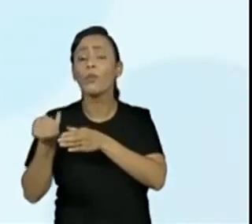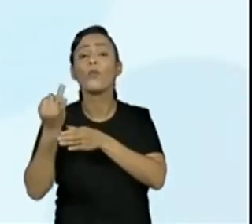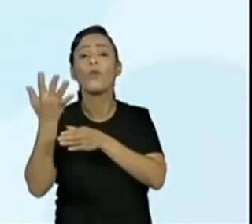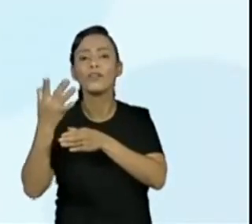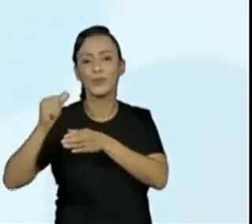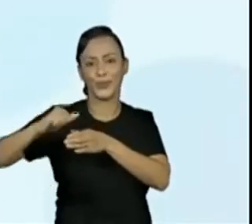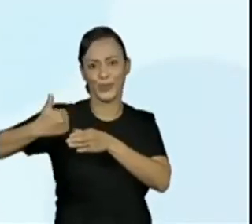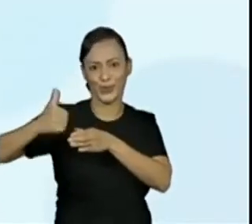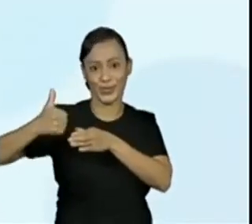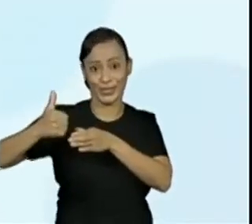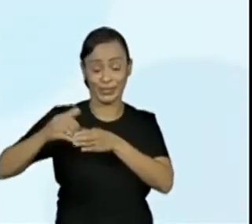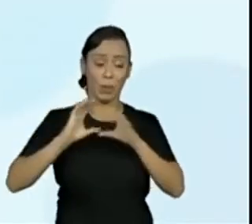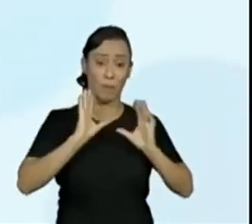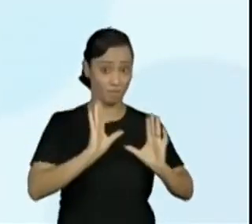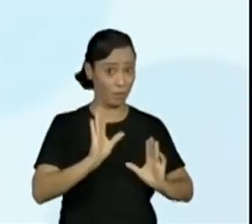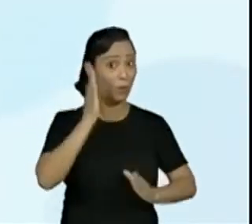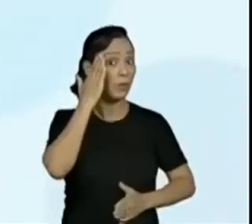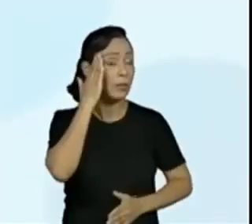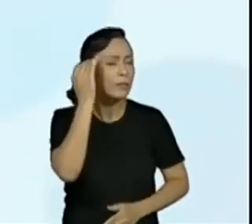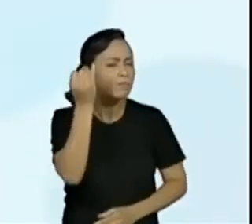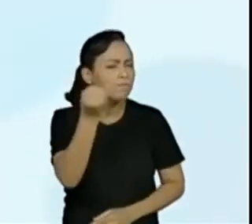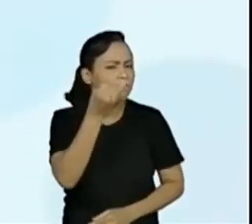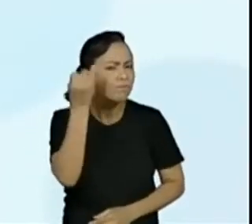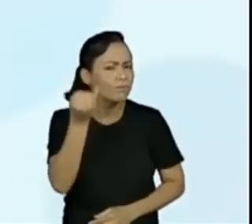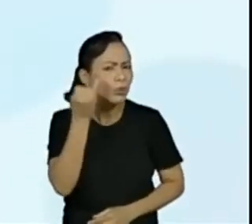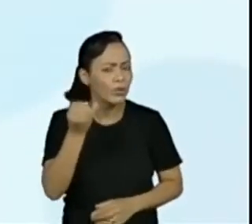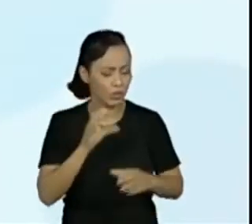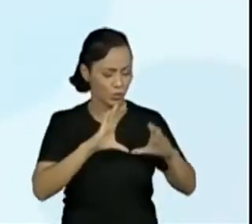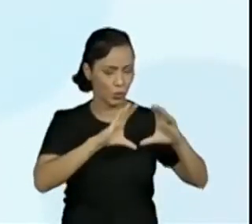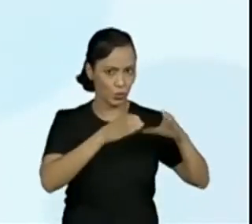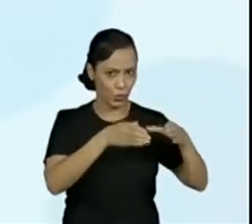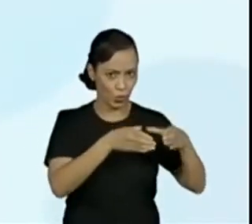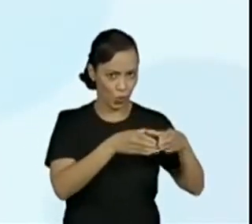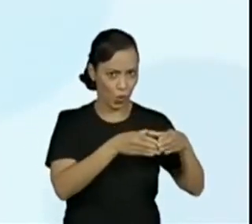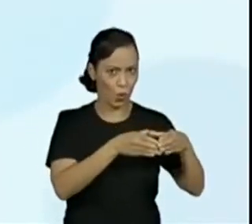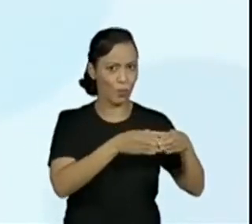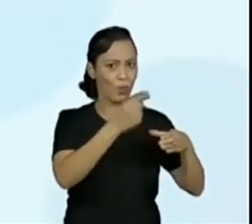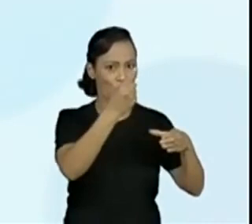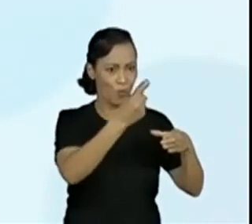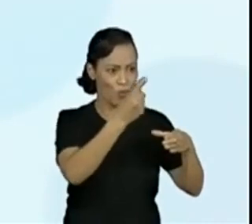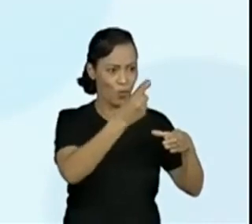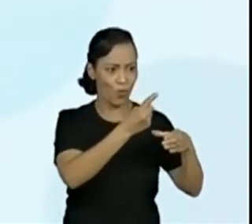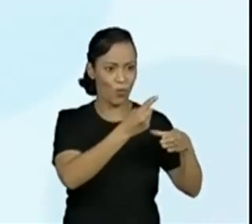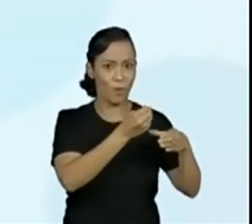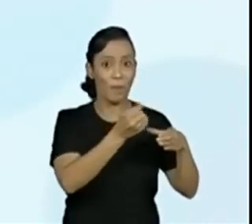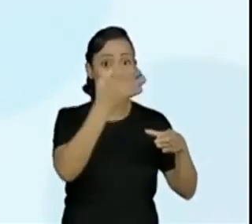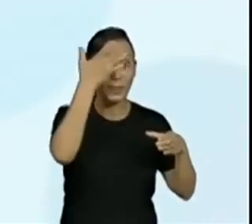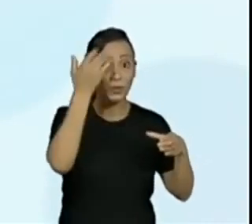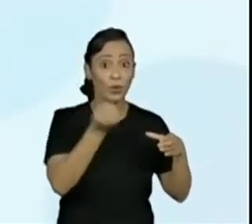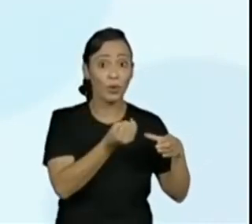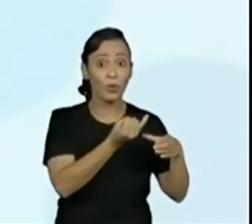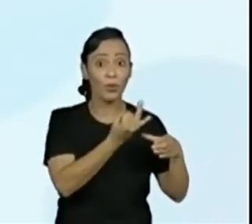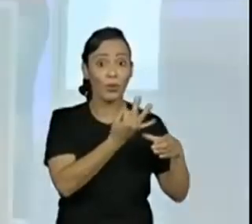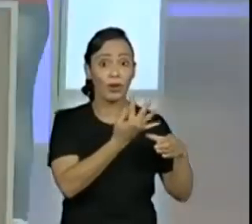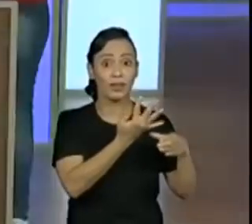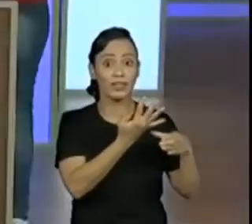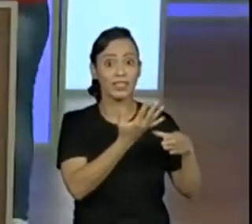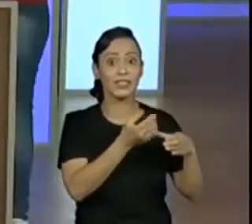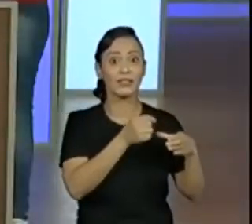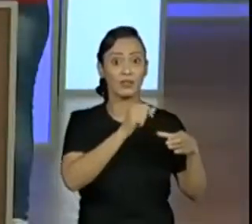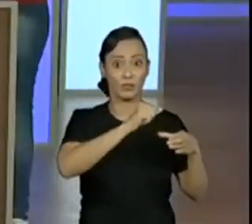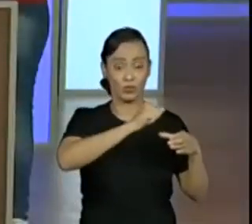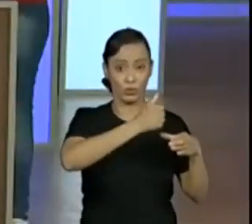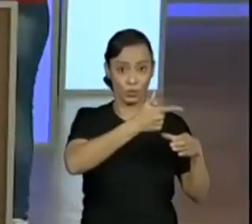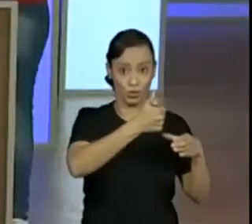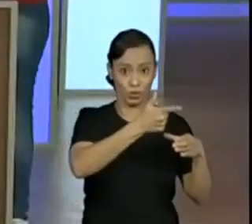algumas informações importantes, não tem? Tem uma situação. Isso, a criançada que escutou aí a leitura do problema, a